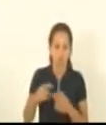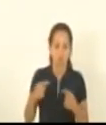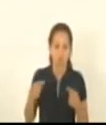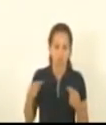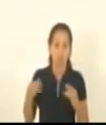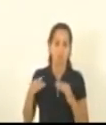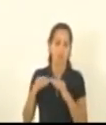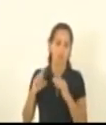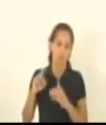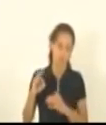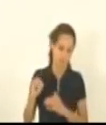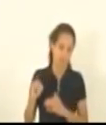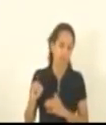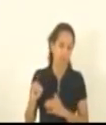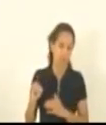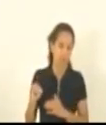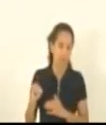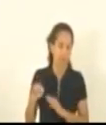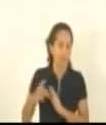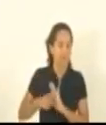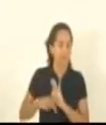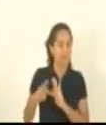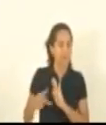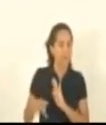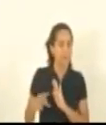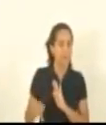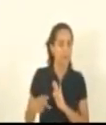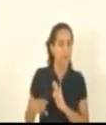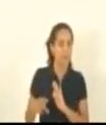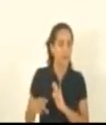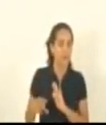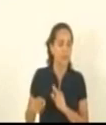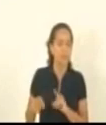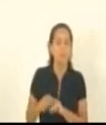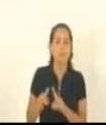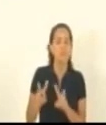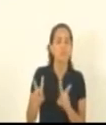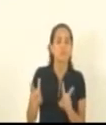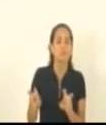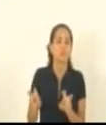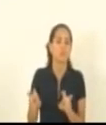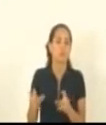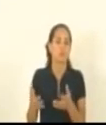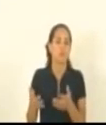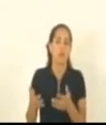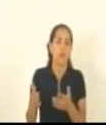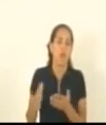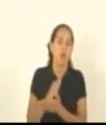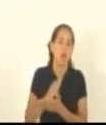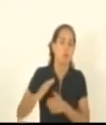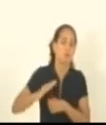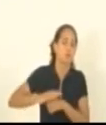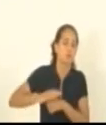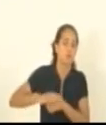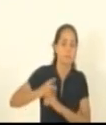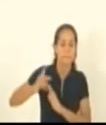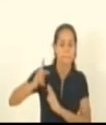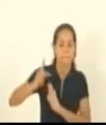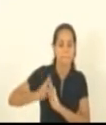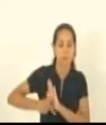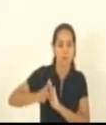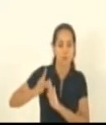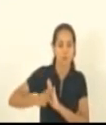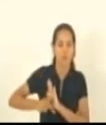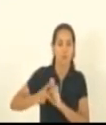nesse projeto, em especial por tratar aqui de alguns projetos sobre destacadamente